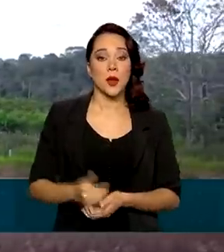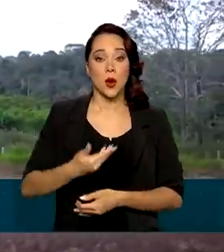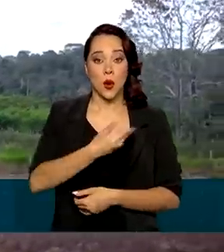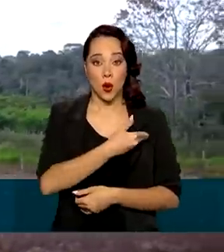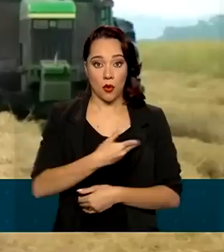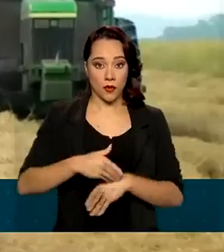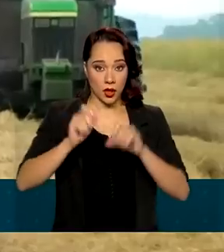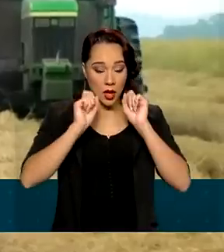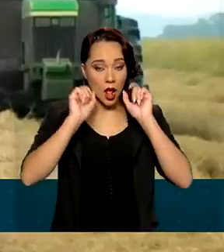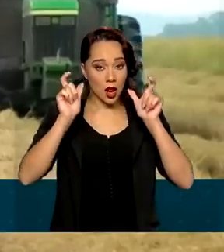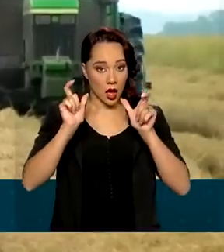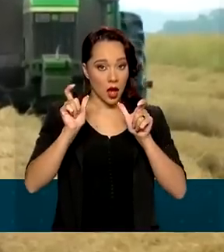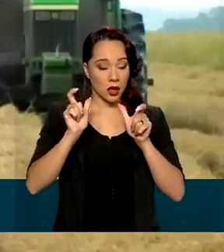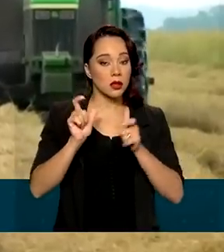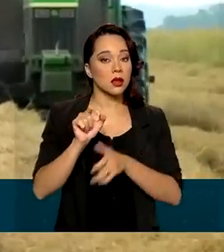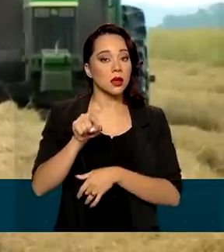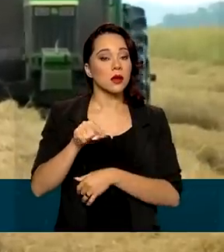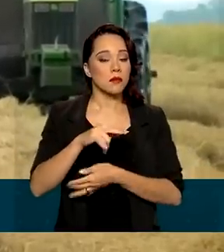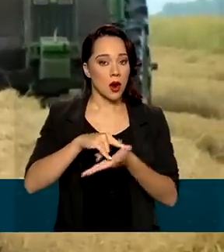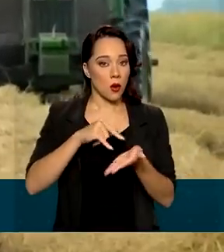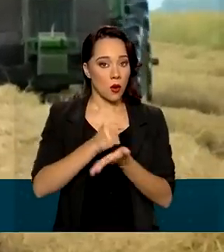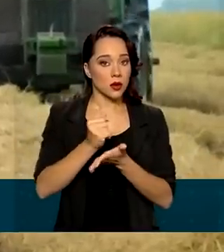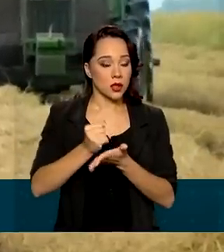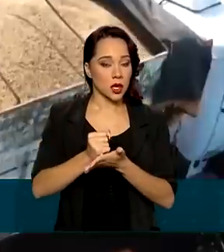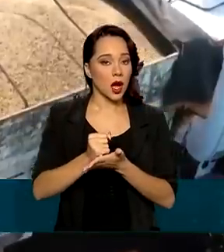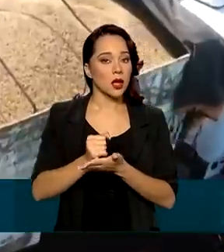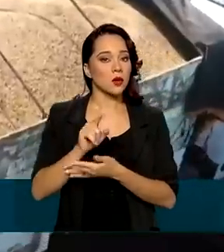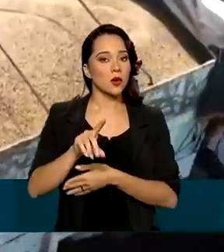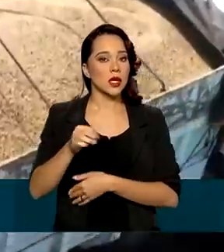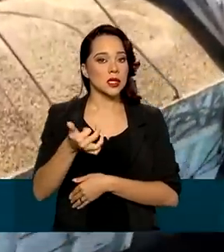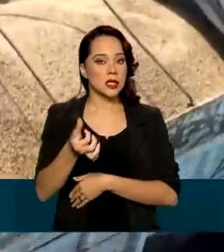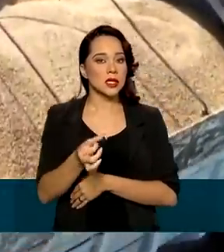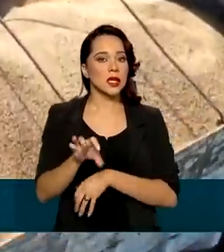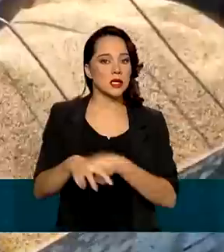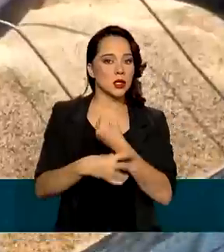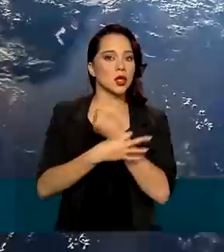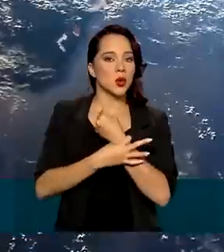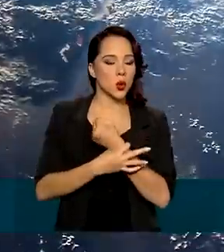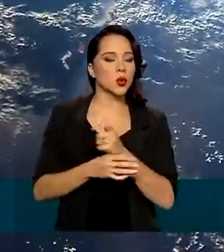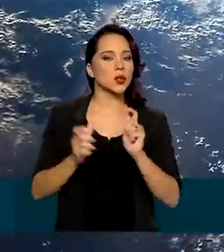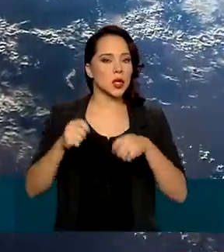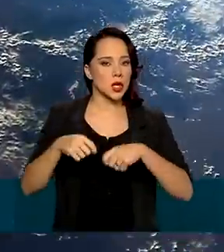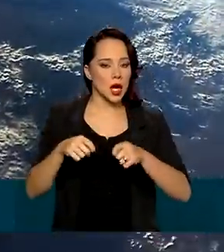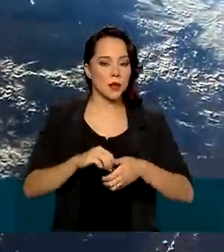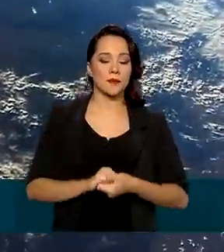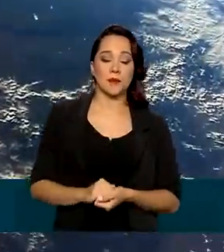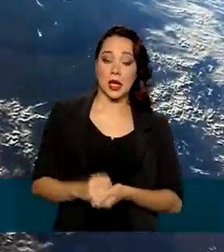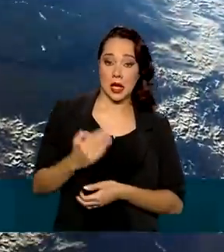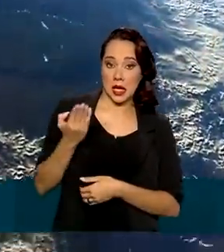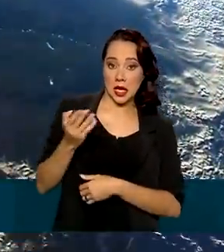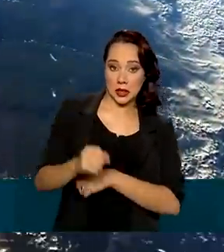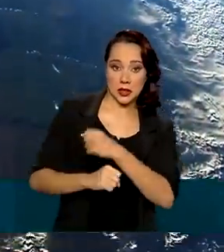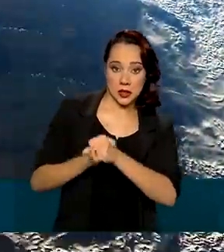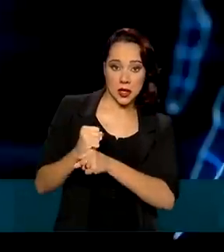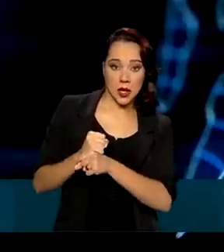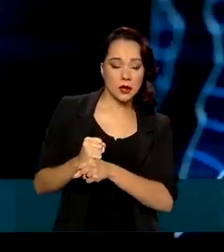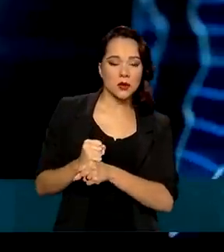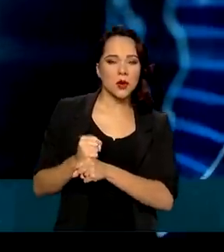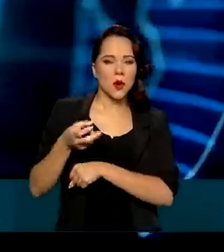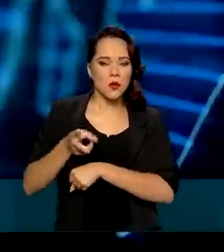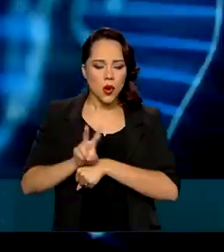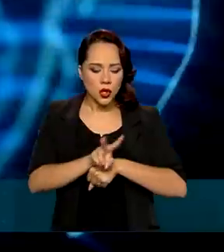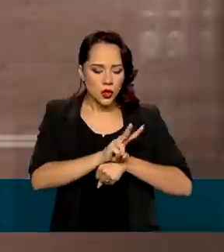alerta os produtores para contratar uma das 16 seguradoras habilitadas. E a partir desse ano, o